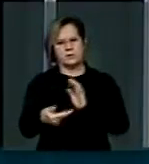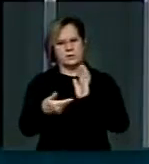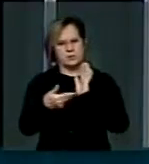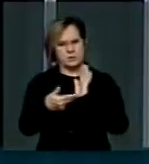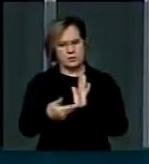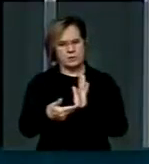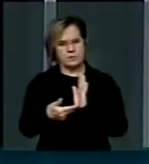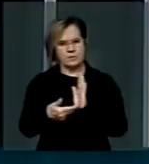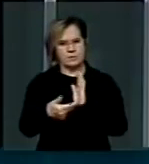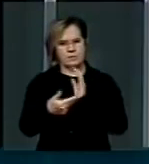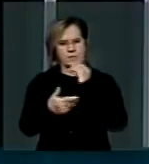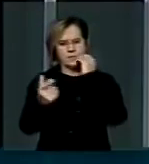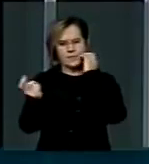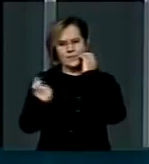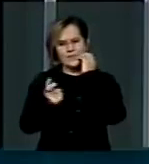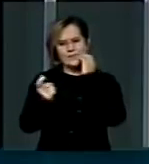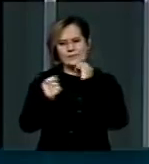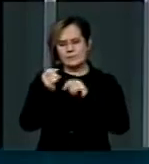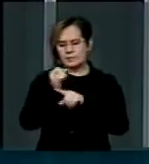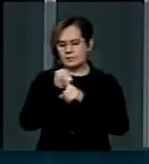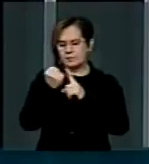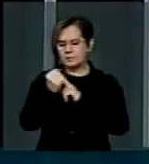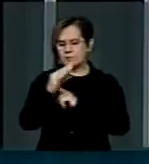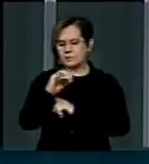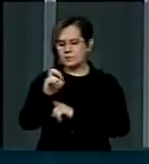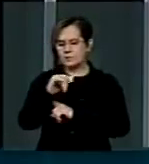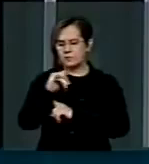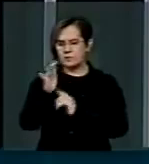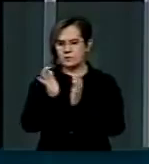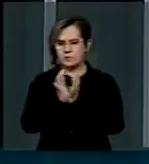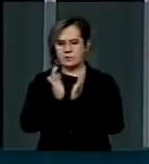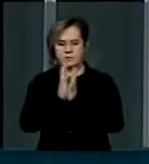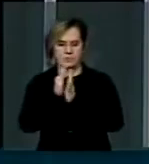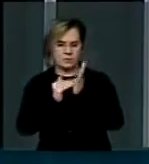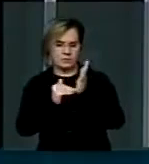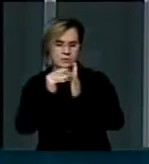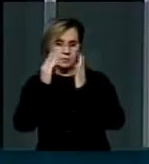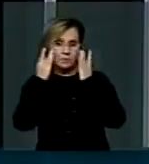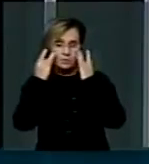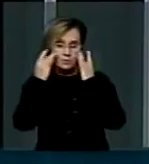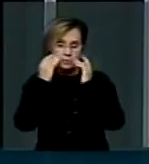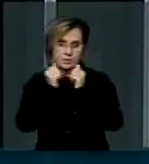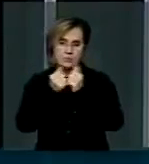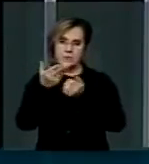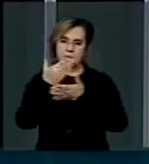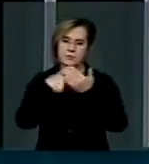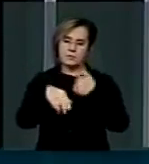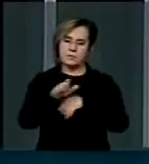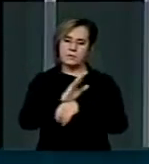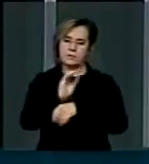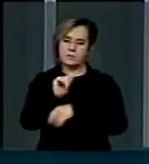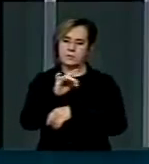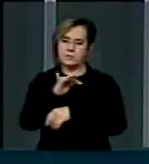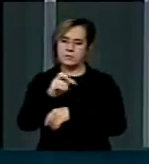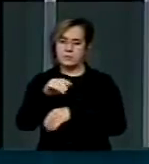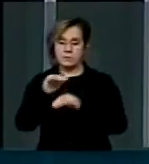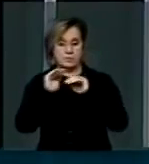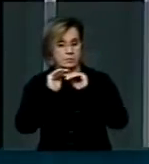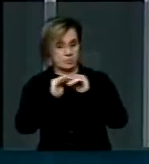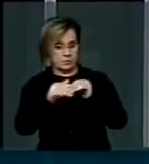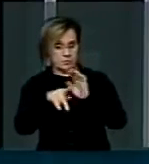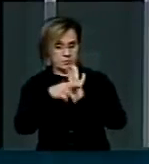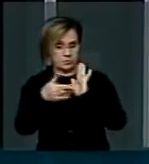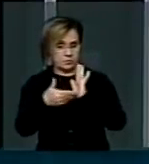onde a sociedade civil, os artistas convenceram a maioria desta casa de que é